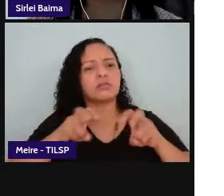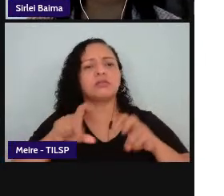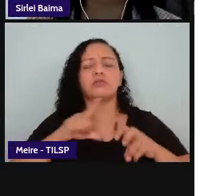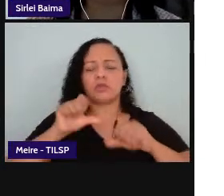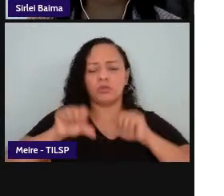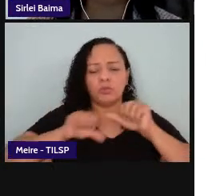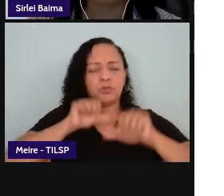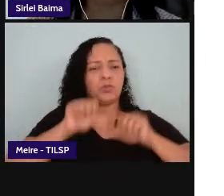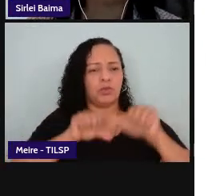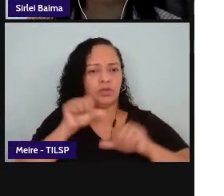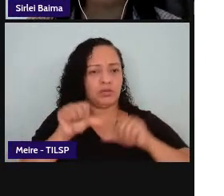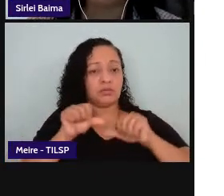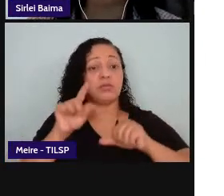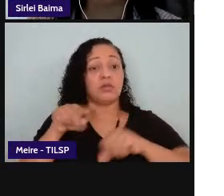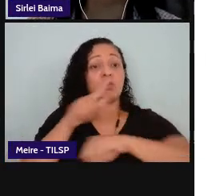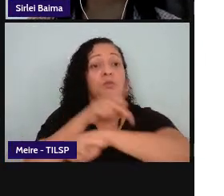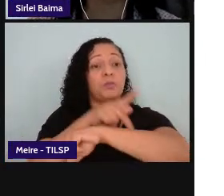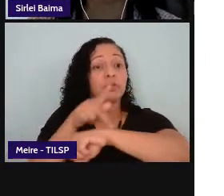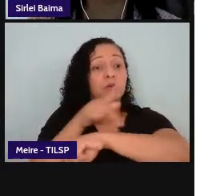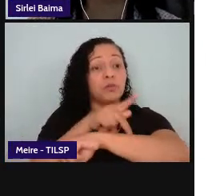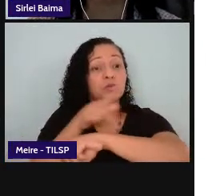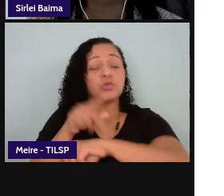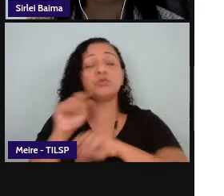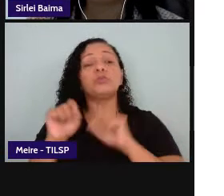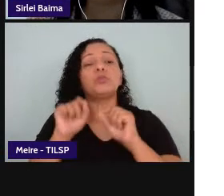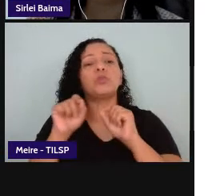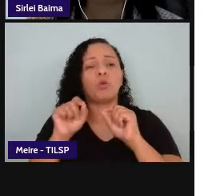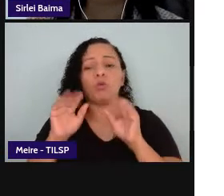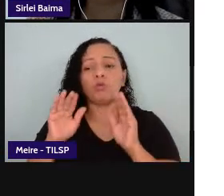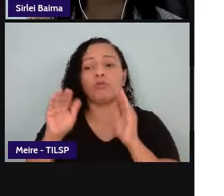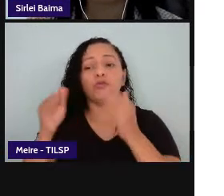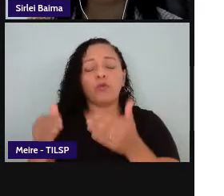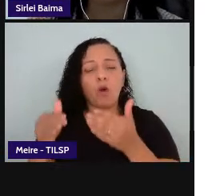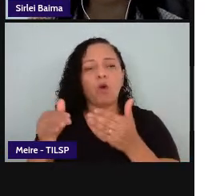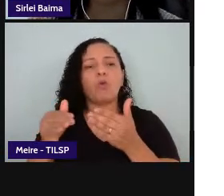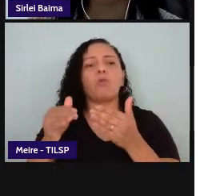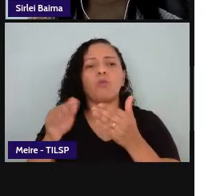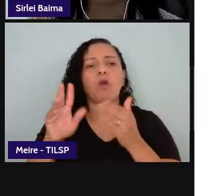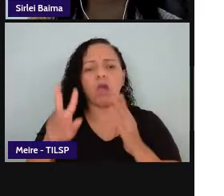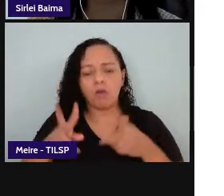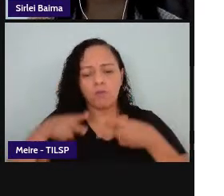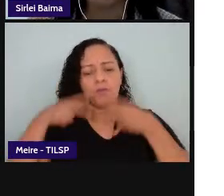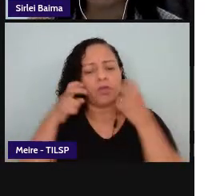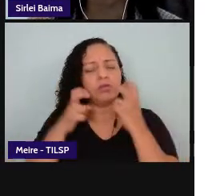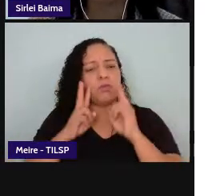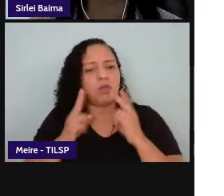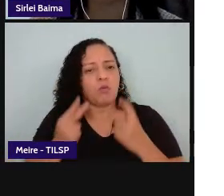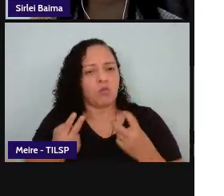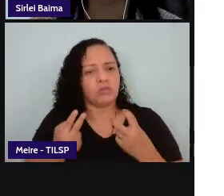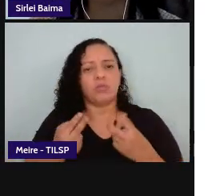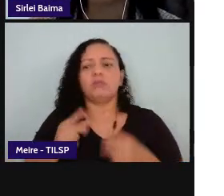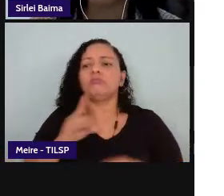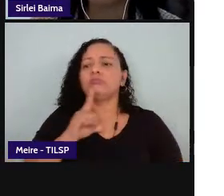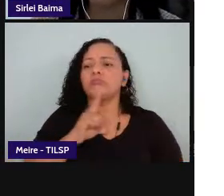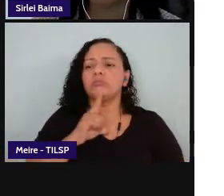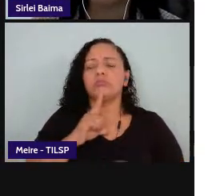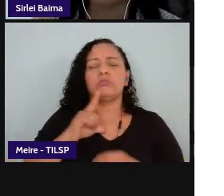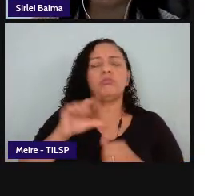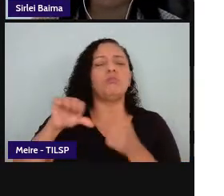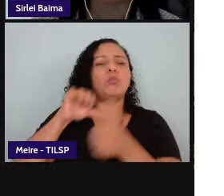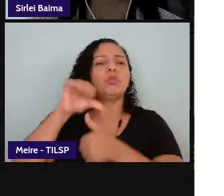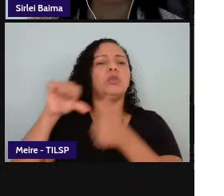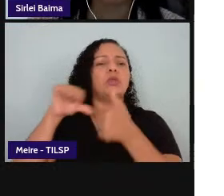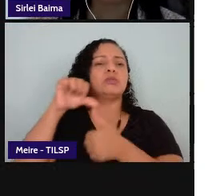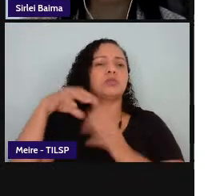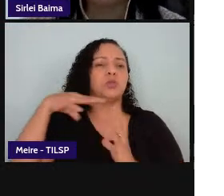uma pedagogia baseada no reconhecimento e mais propensa a abrir cursos de vidas viáveis para o mundo de mudança e